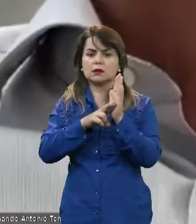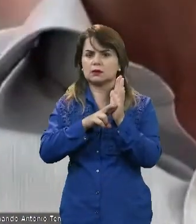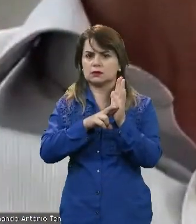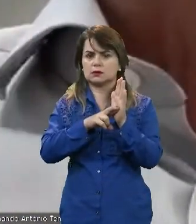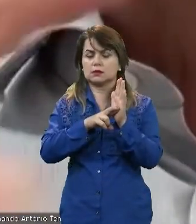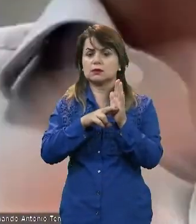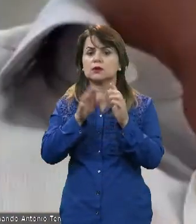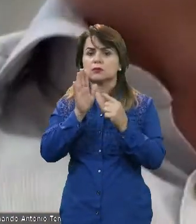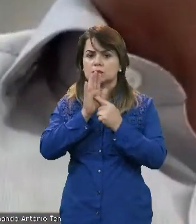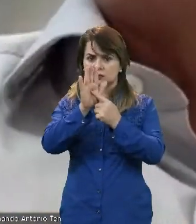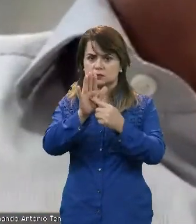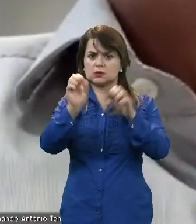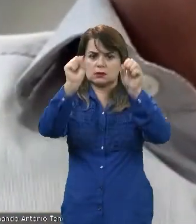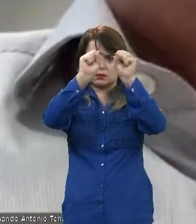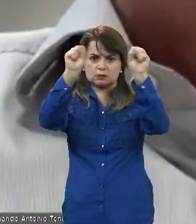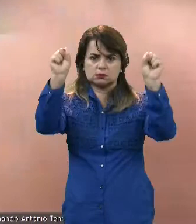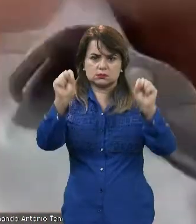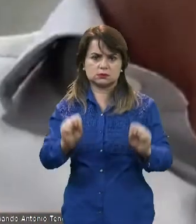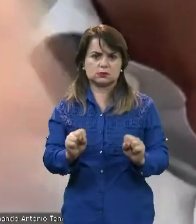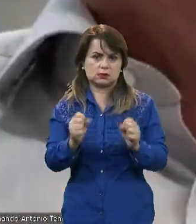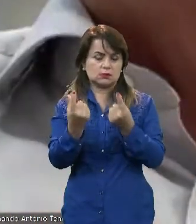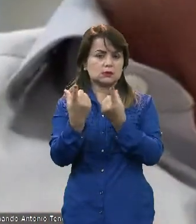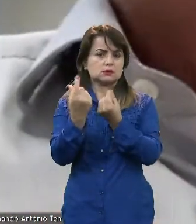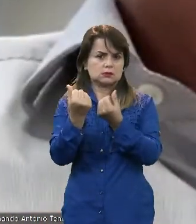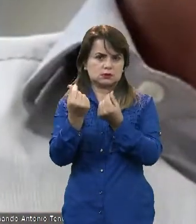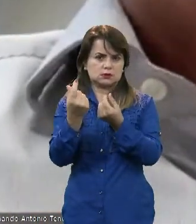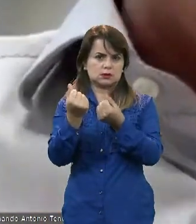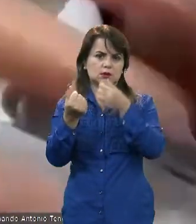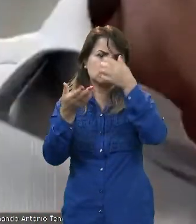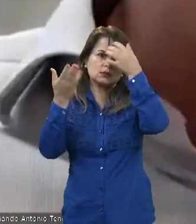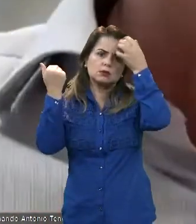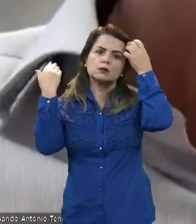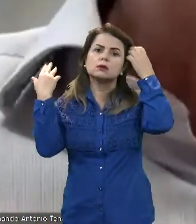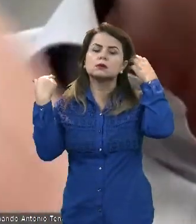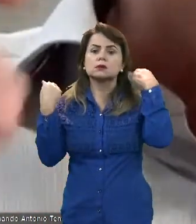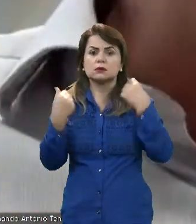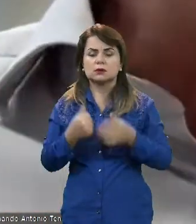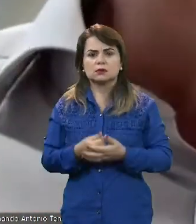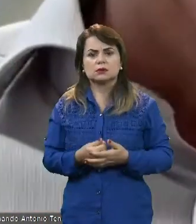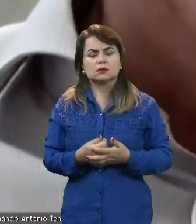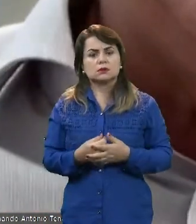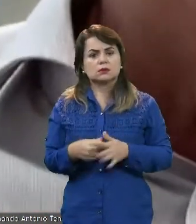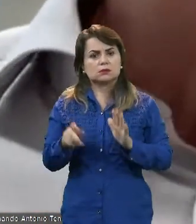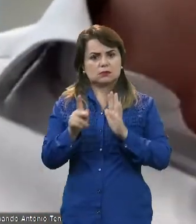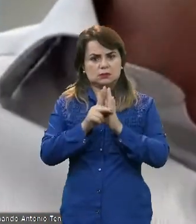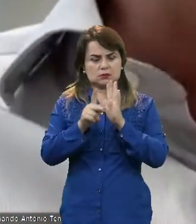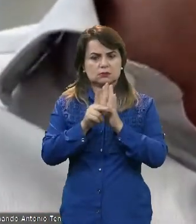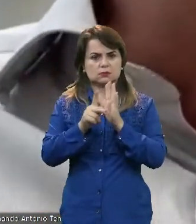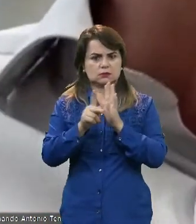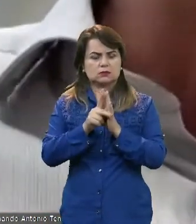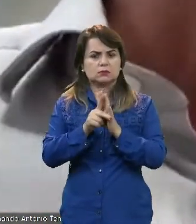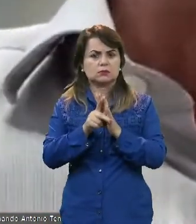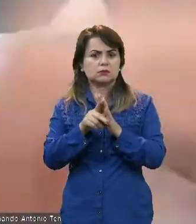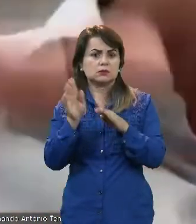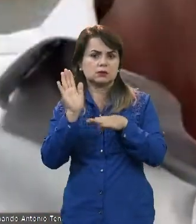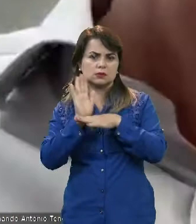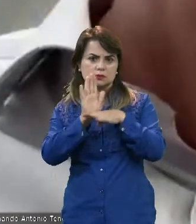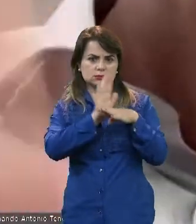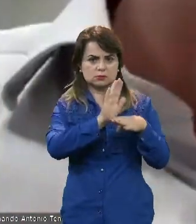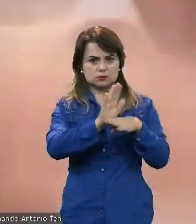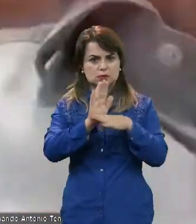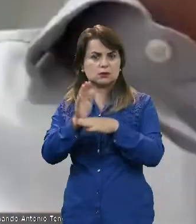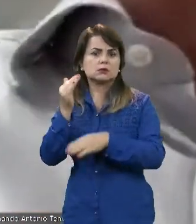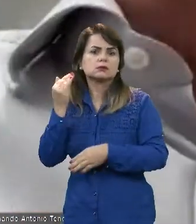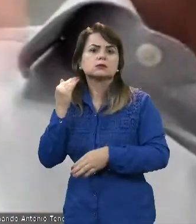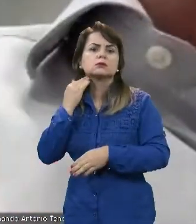sanear o sistema financeiro, alguns anos atrás, que é parte da Basileia, para conduzir os bancos para o